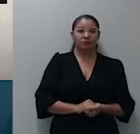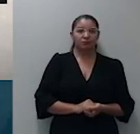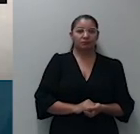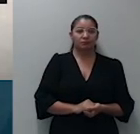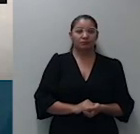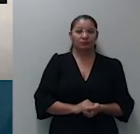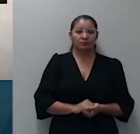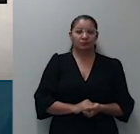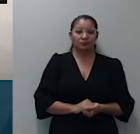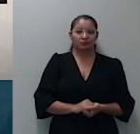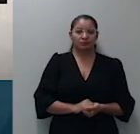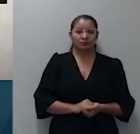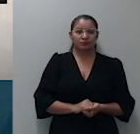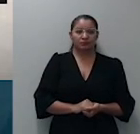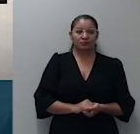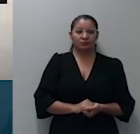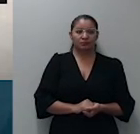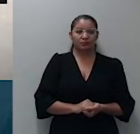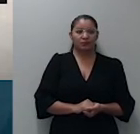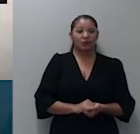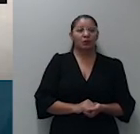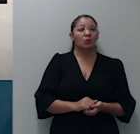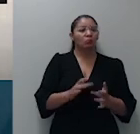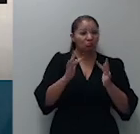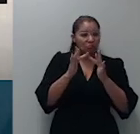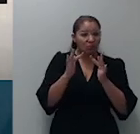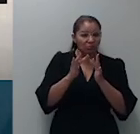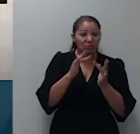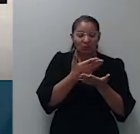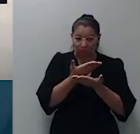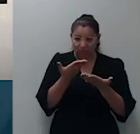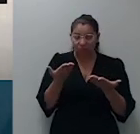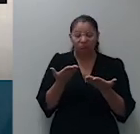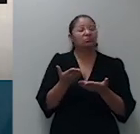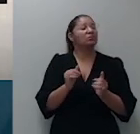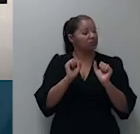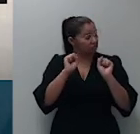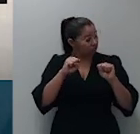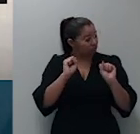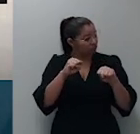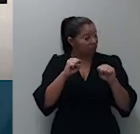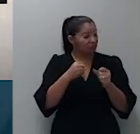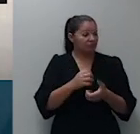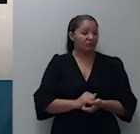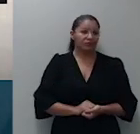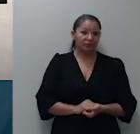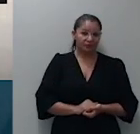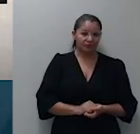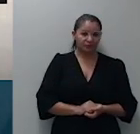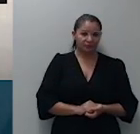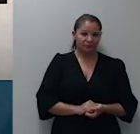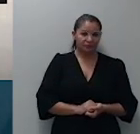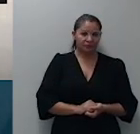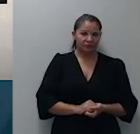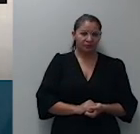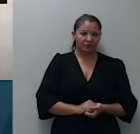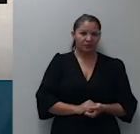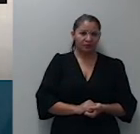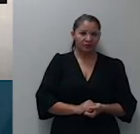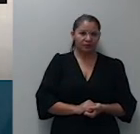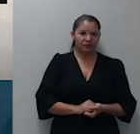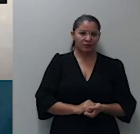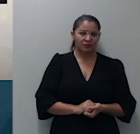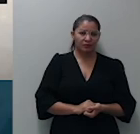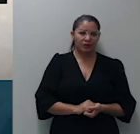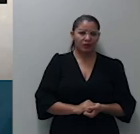Perfeitamente, todos de acordo? De acordo. E tem também dois casos em lista, que eu estou entendendo